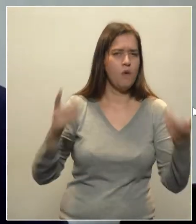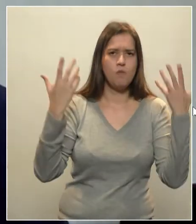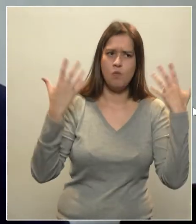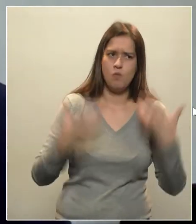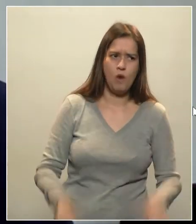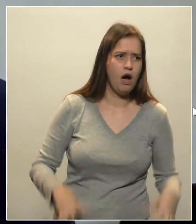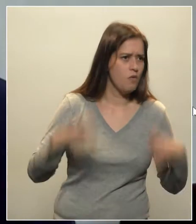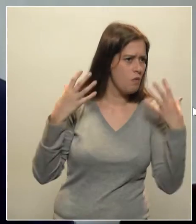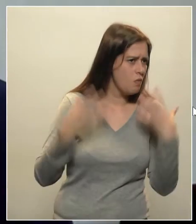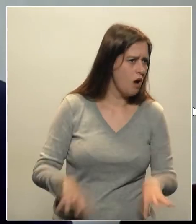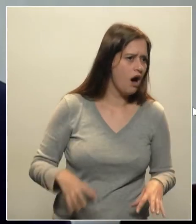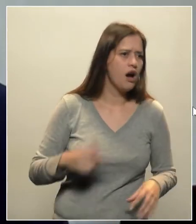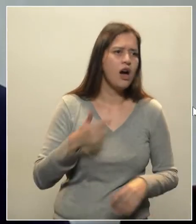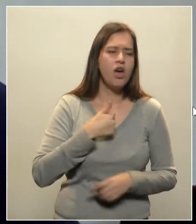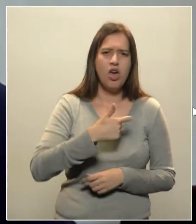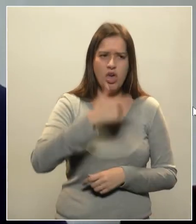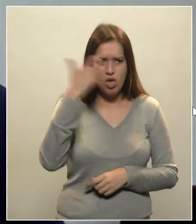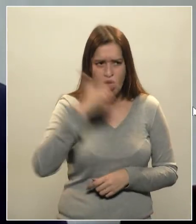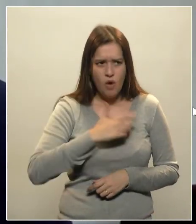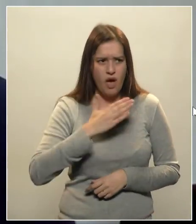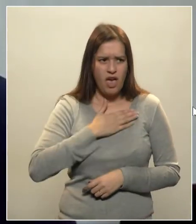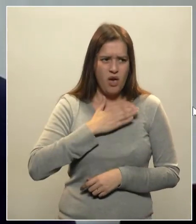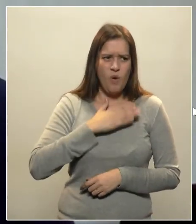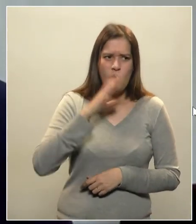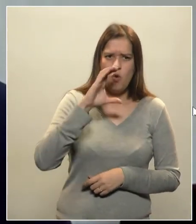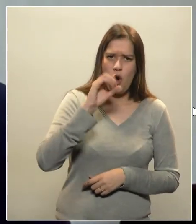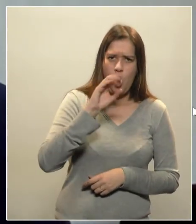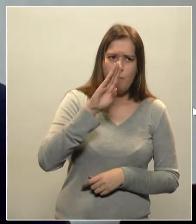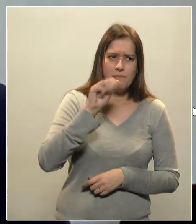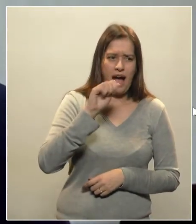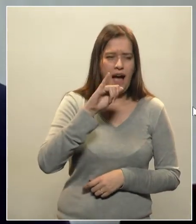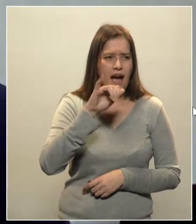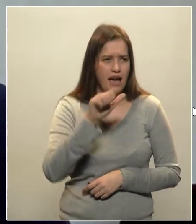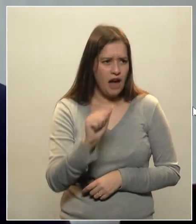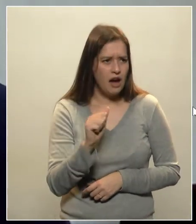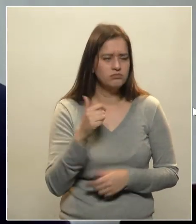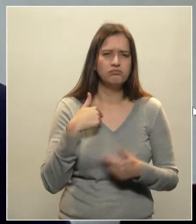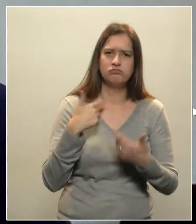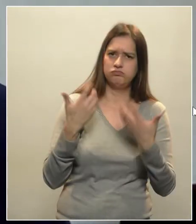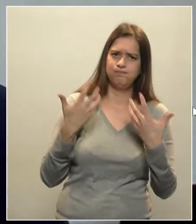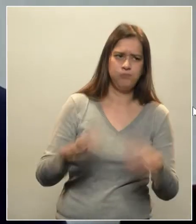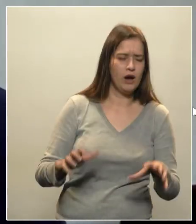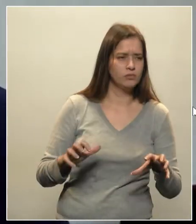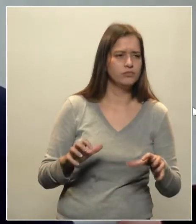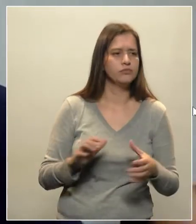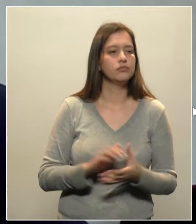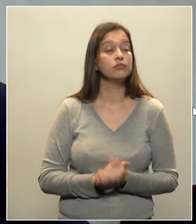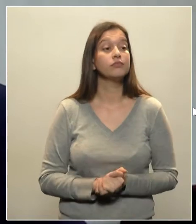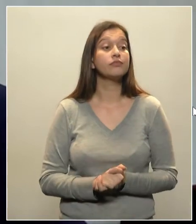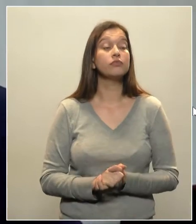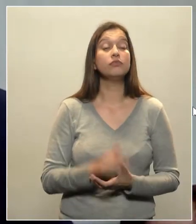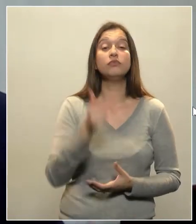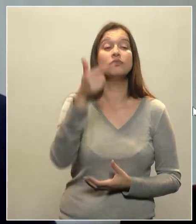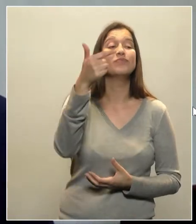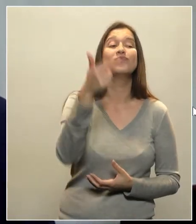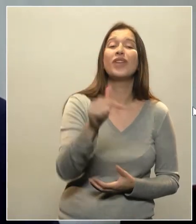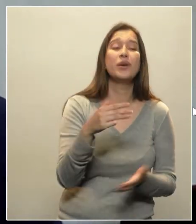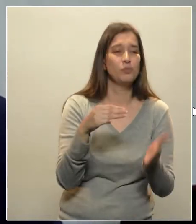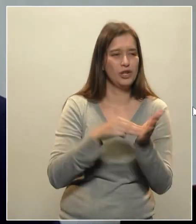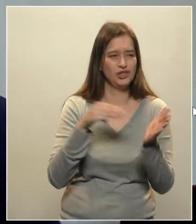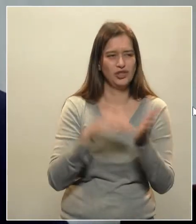cobaias. E não há razão para esta convocação. Se não, vejamos.